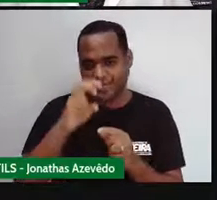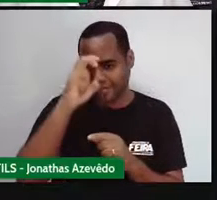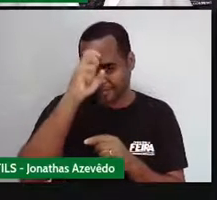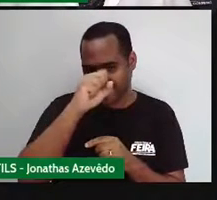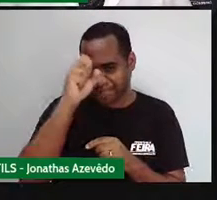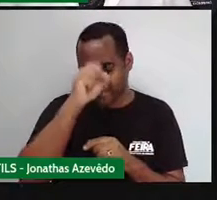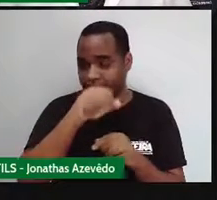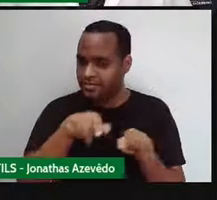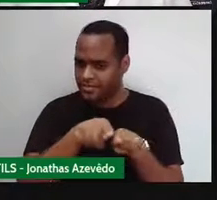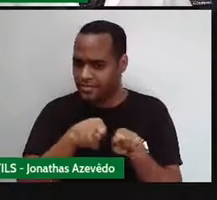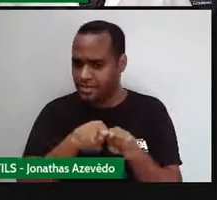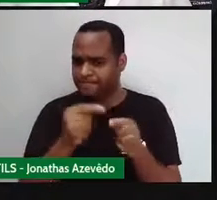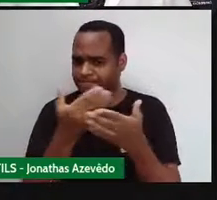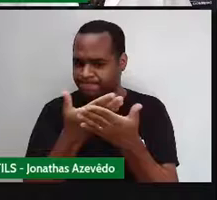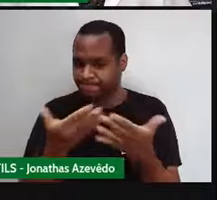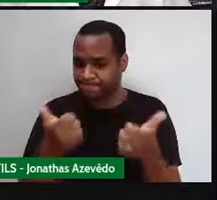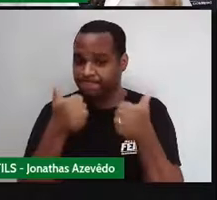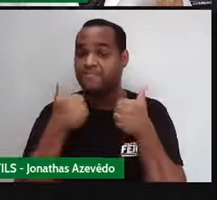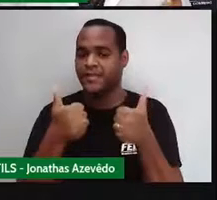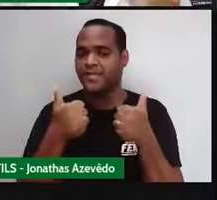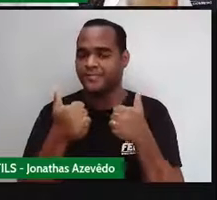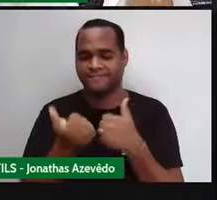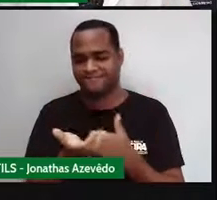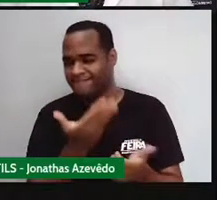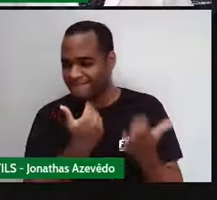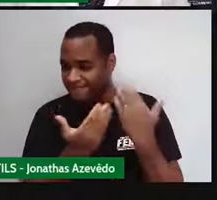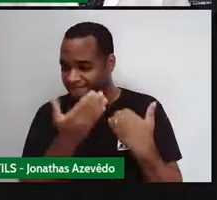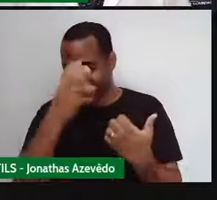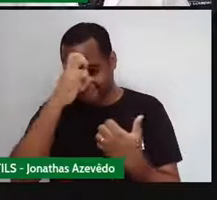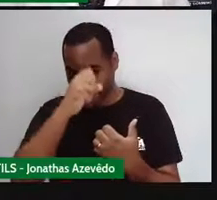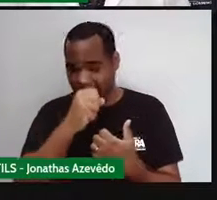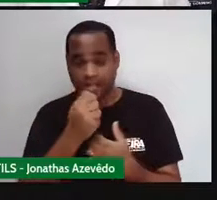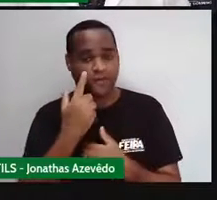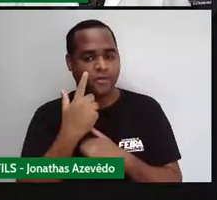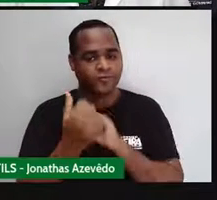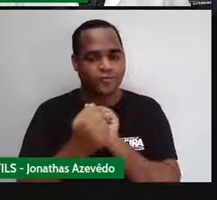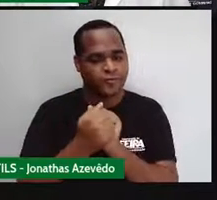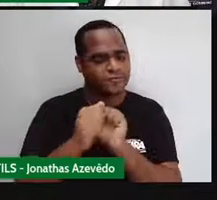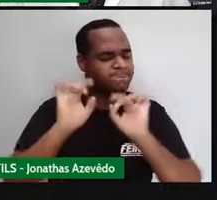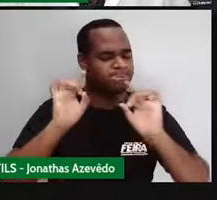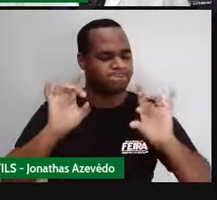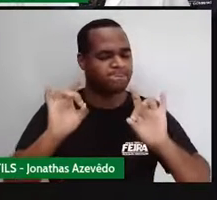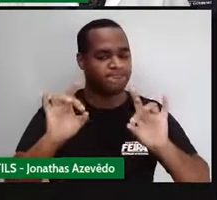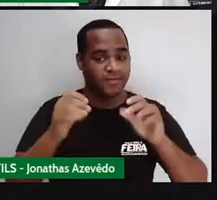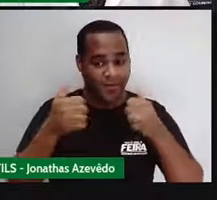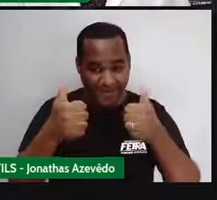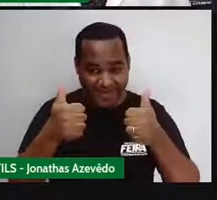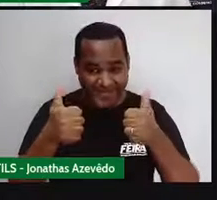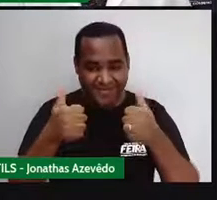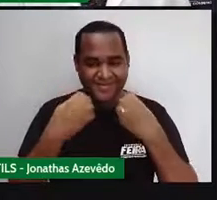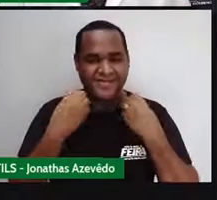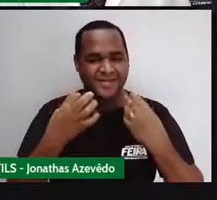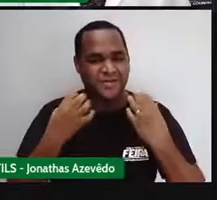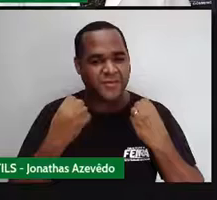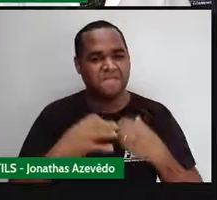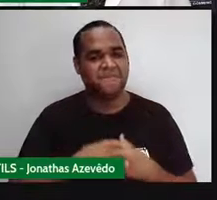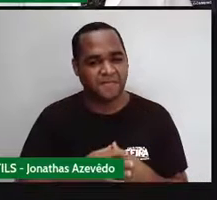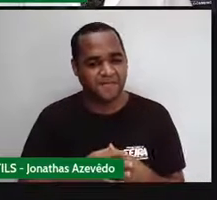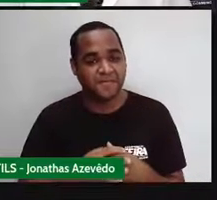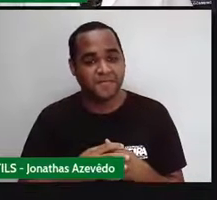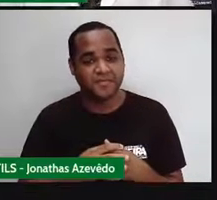é isso aí, vamos lá? Então, vem comigo que vai ser massa, valeu? Bom,